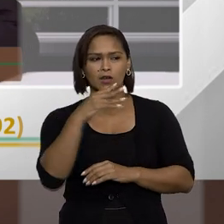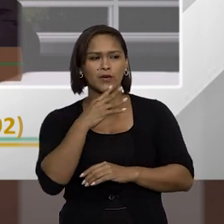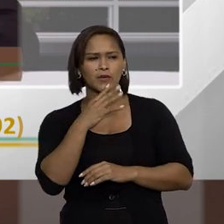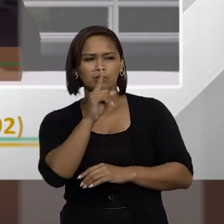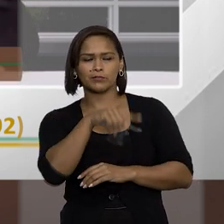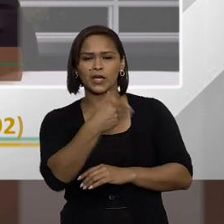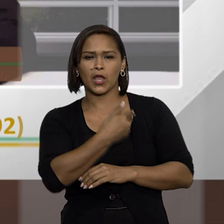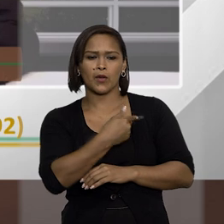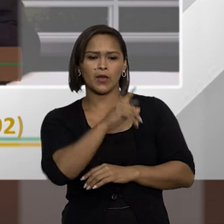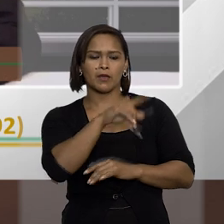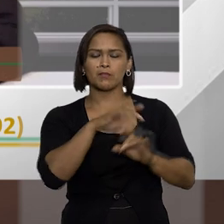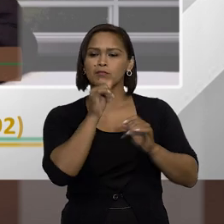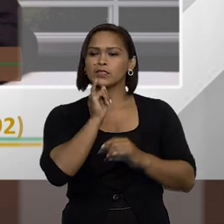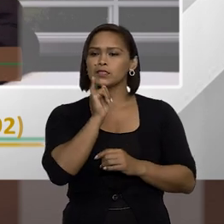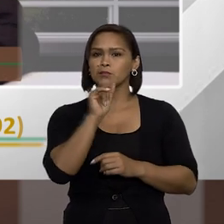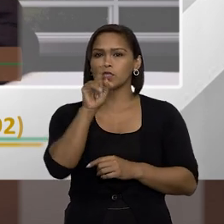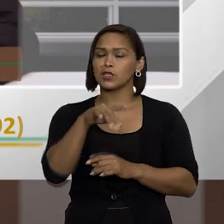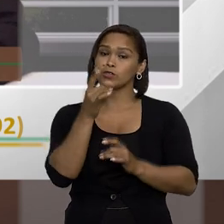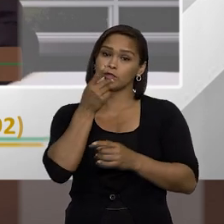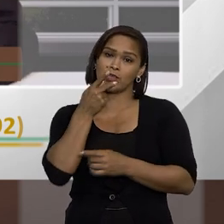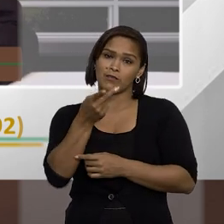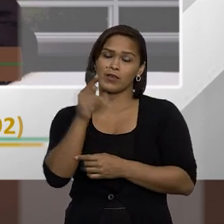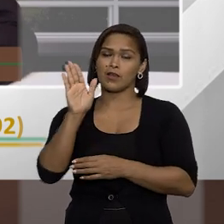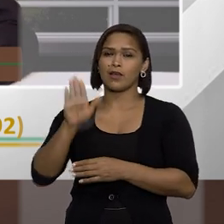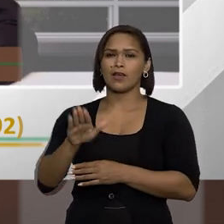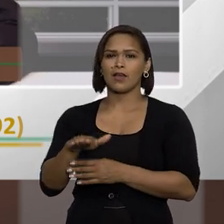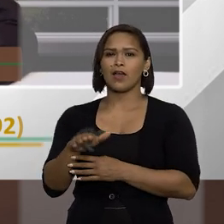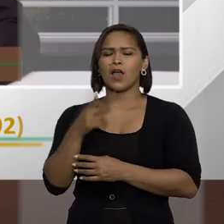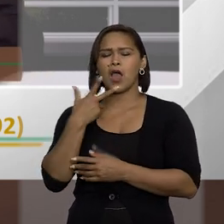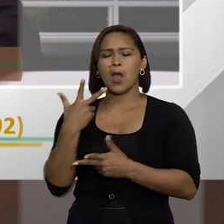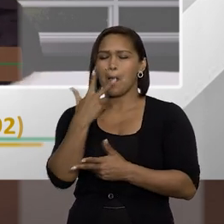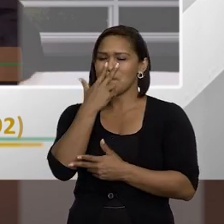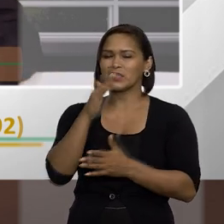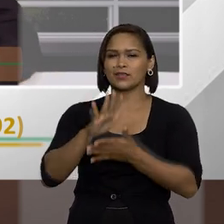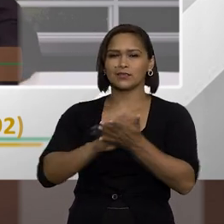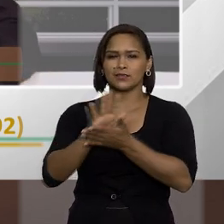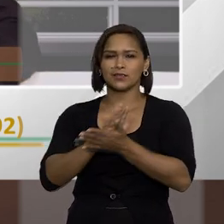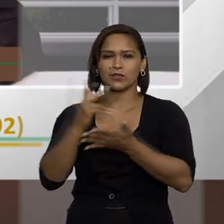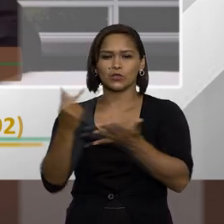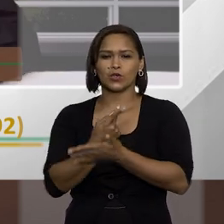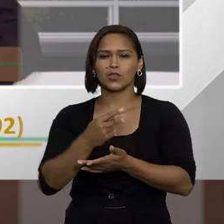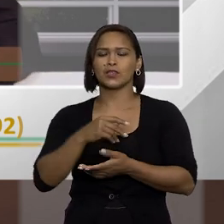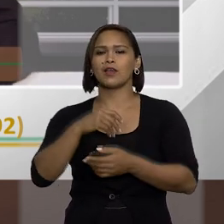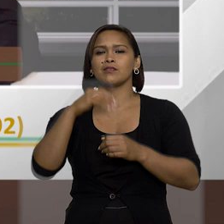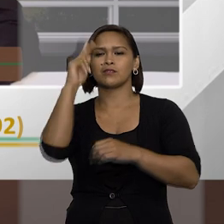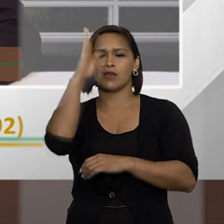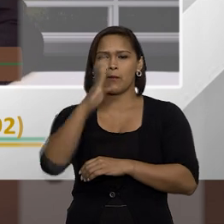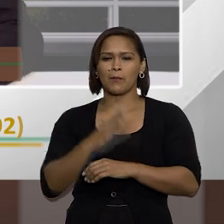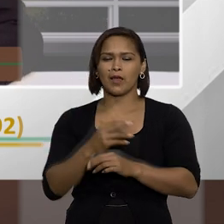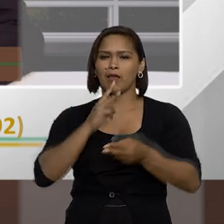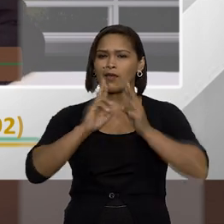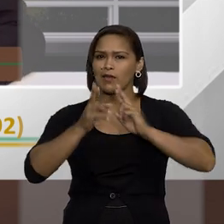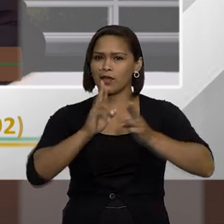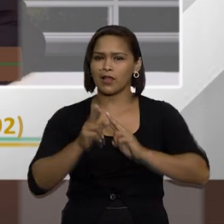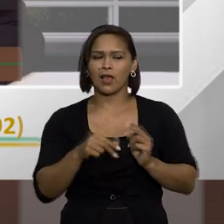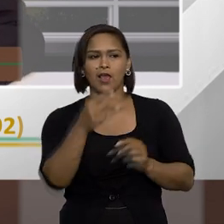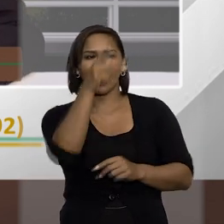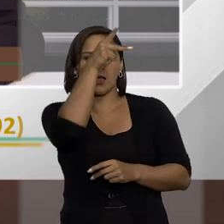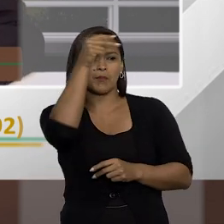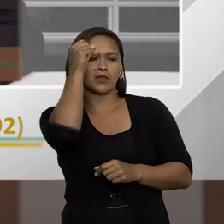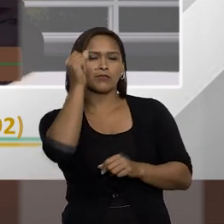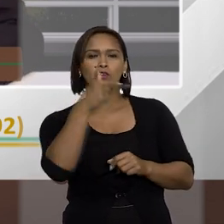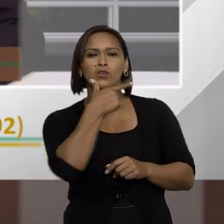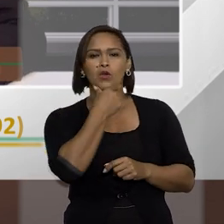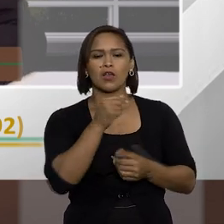conhecido até, para exemplificar, estava falando, ah, parece que nada funciona no país, reclamando, tem um sujeito que trabalhava numa